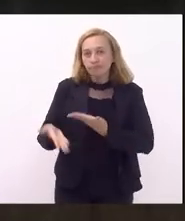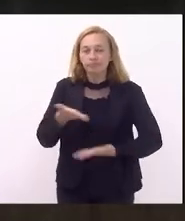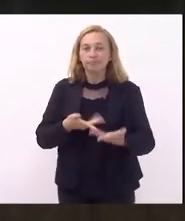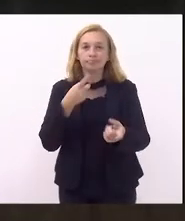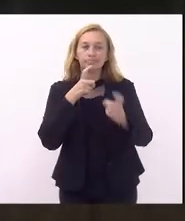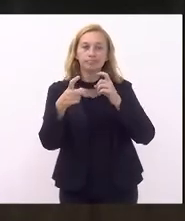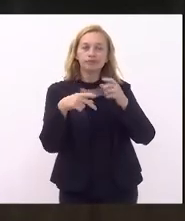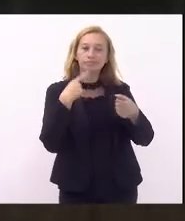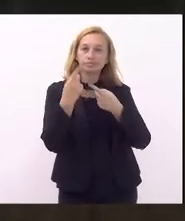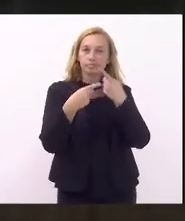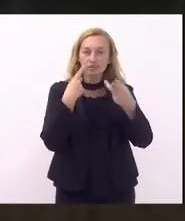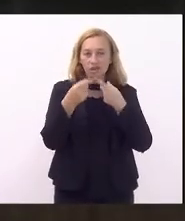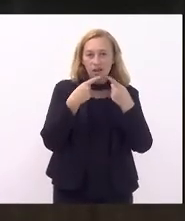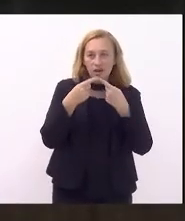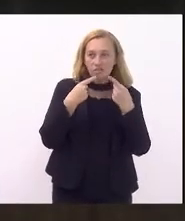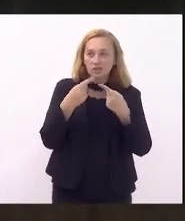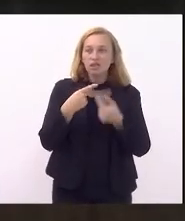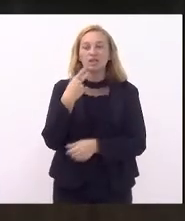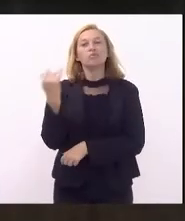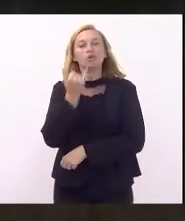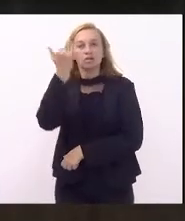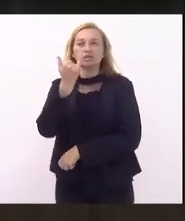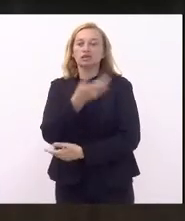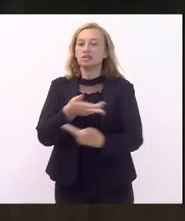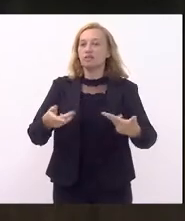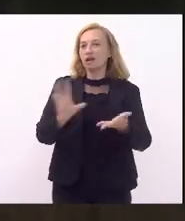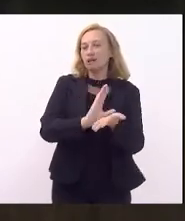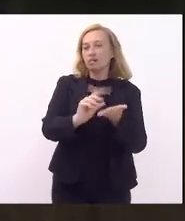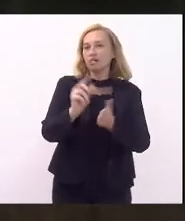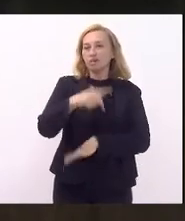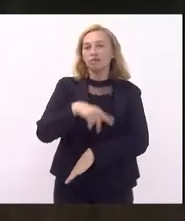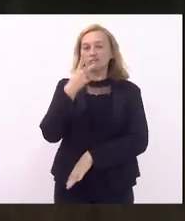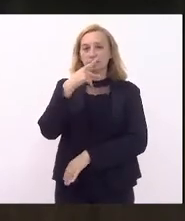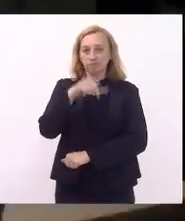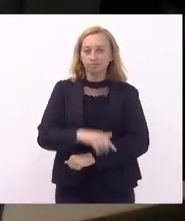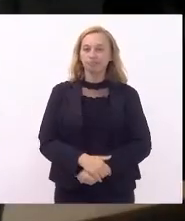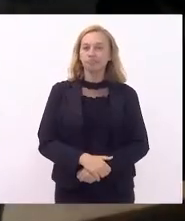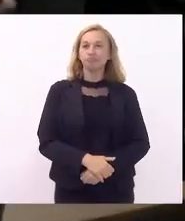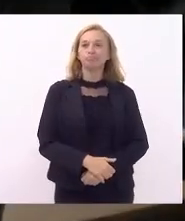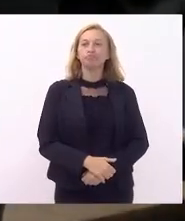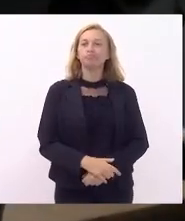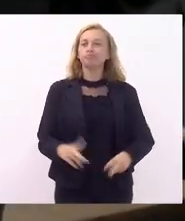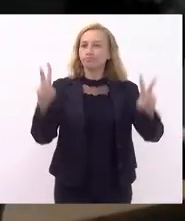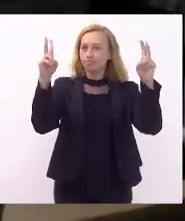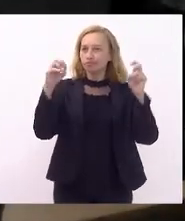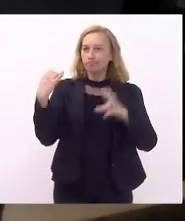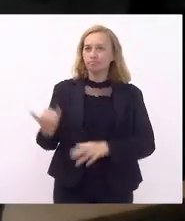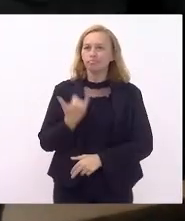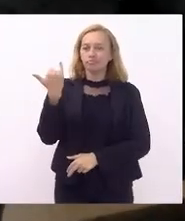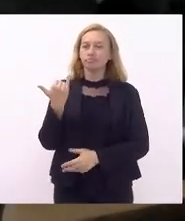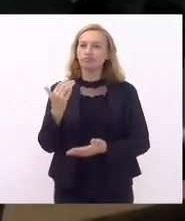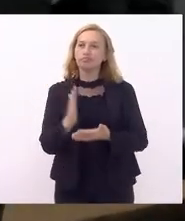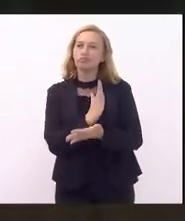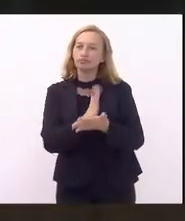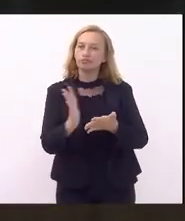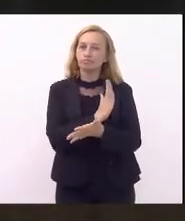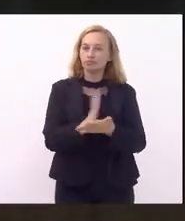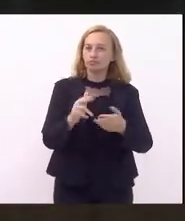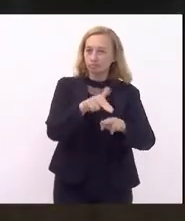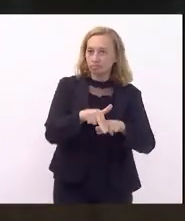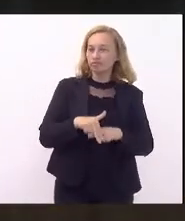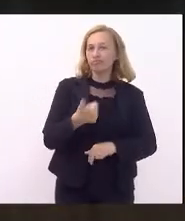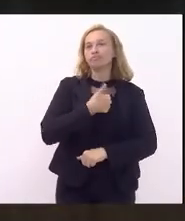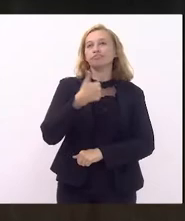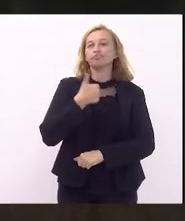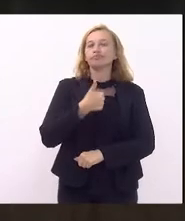diálogos importantes em torno de muitas pautas que tratamos aqui no Parlamento. Essa matéria é muito importante por algumas razões. Em